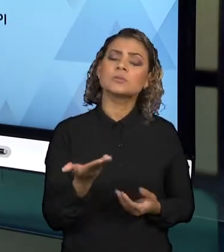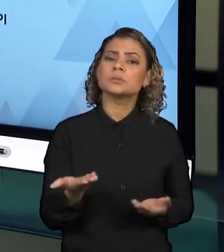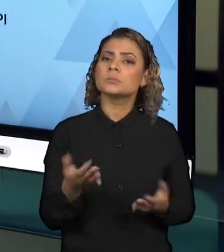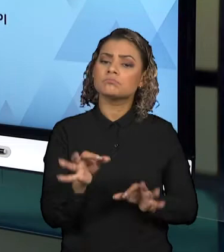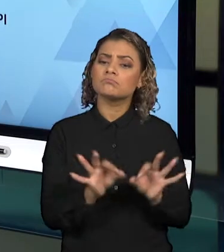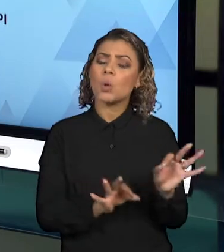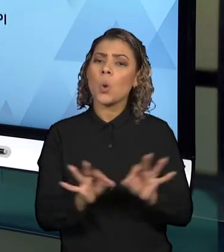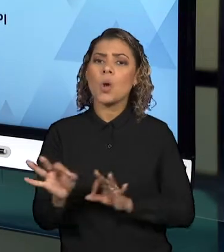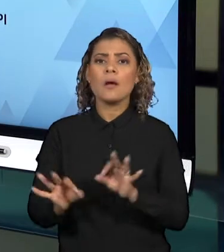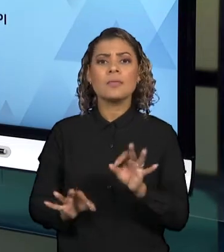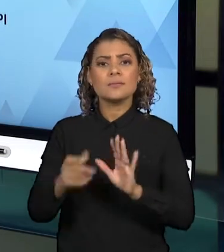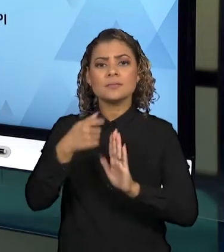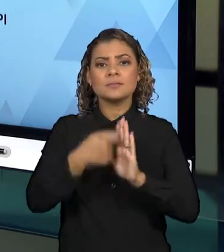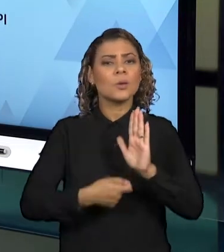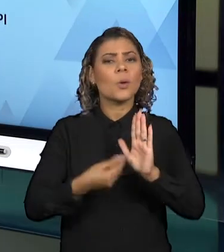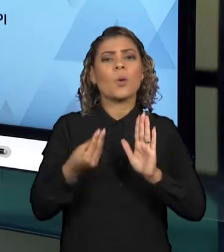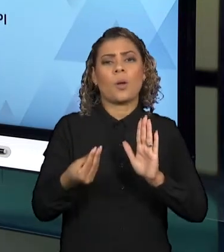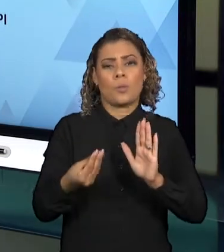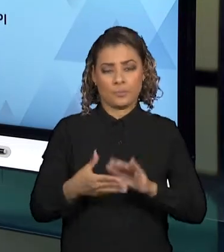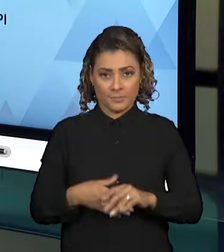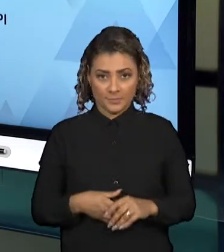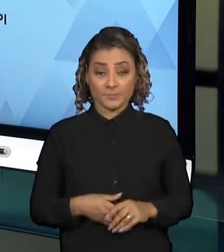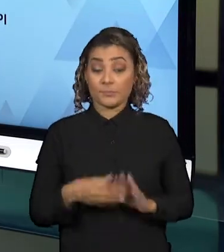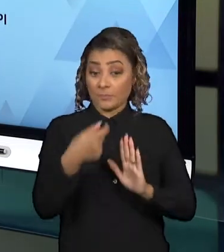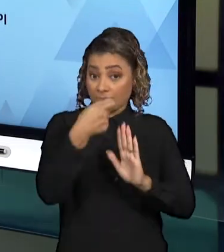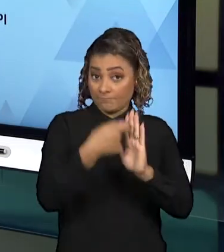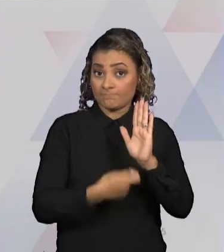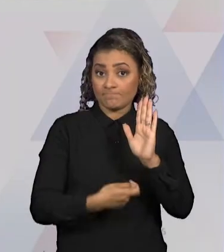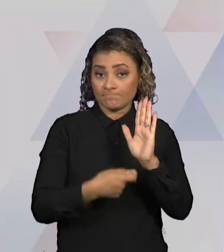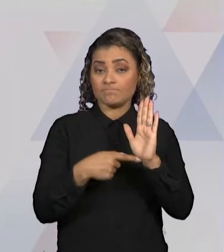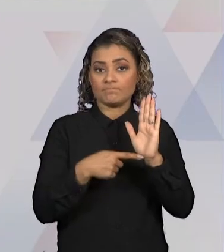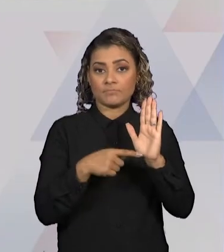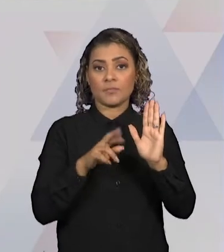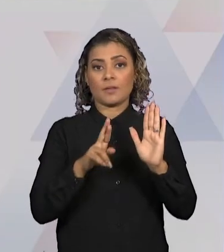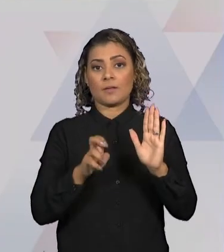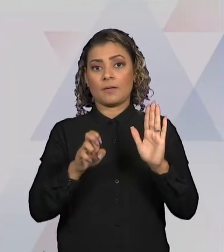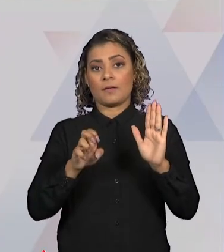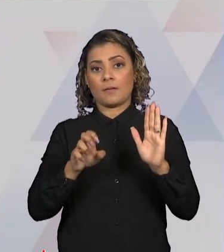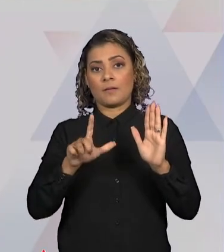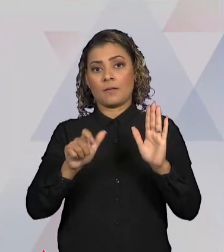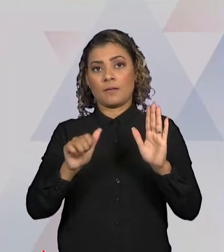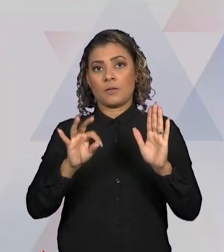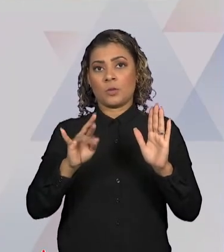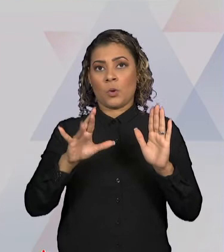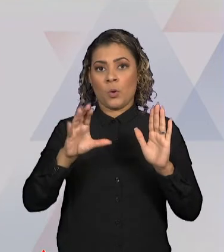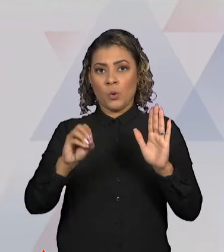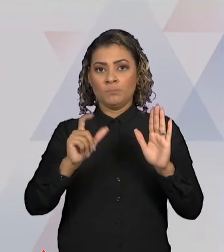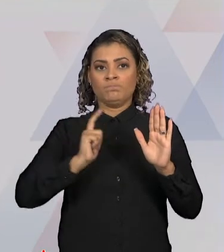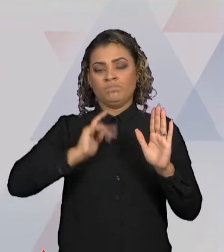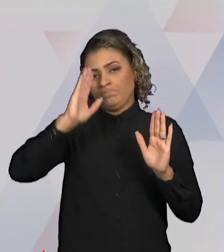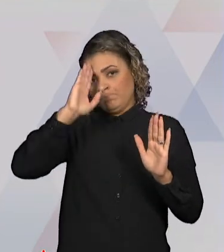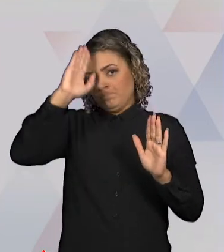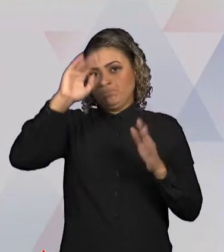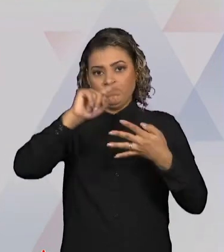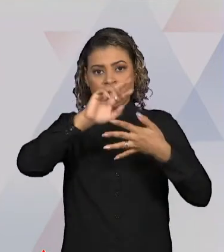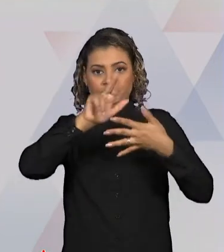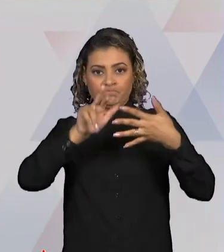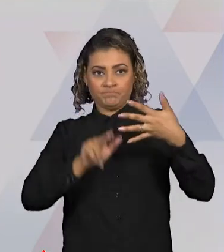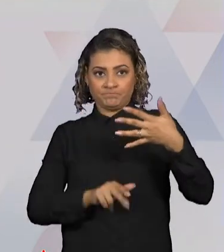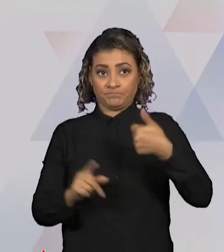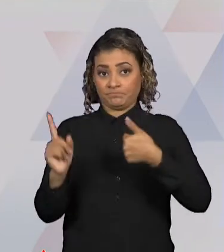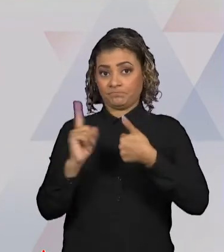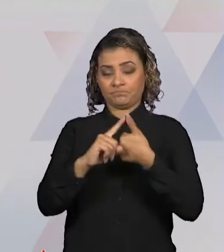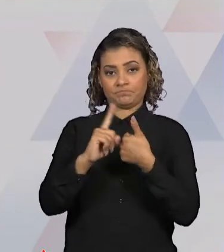organizar esse relatório? Então, o relatório, ele contempla algumas partes principais. A primeira